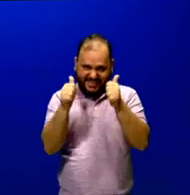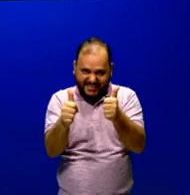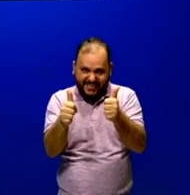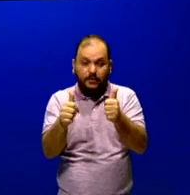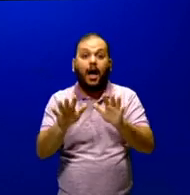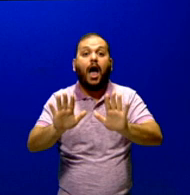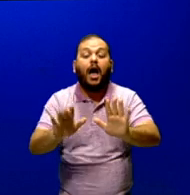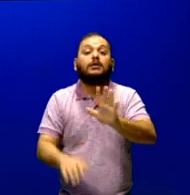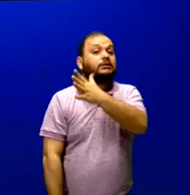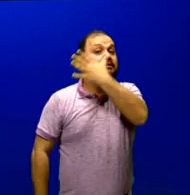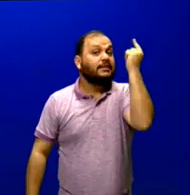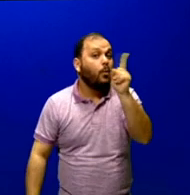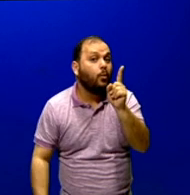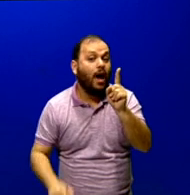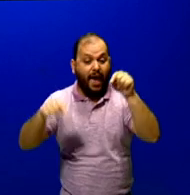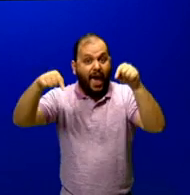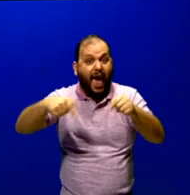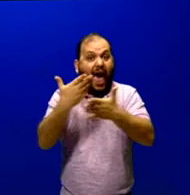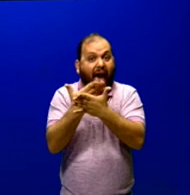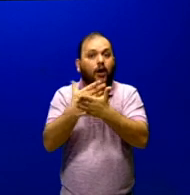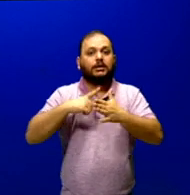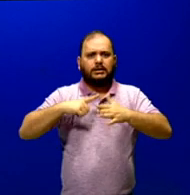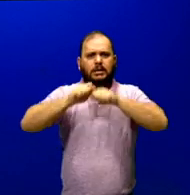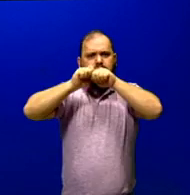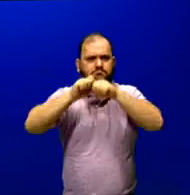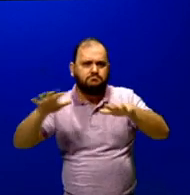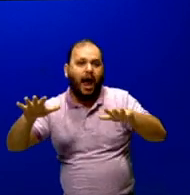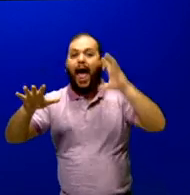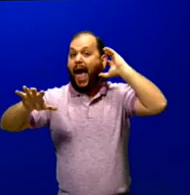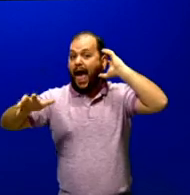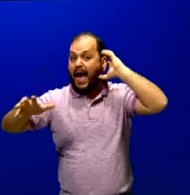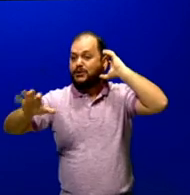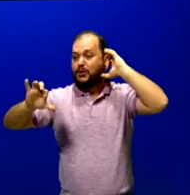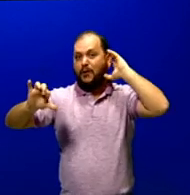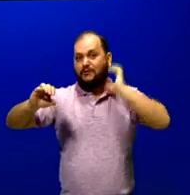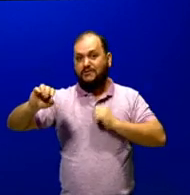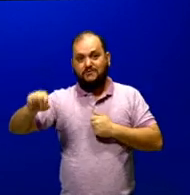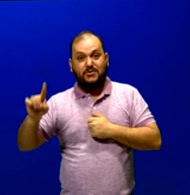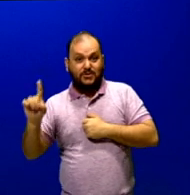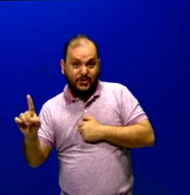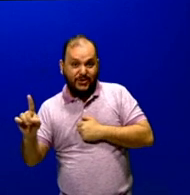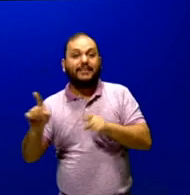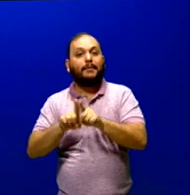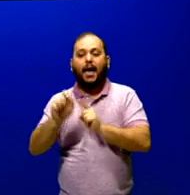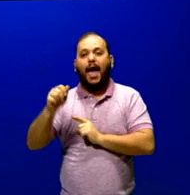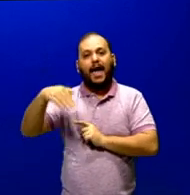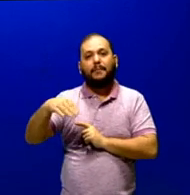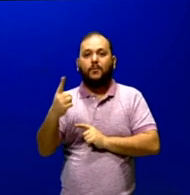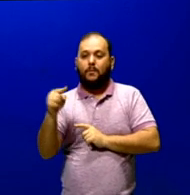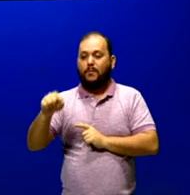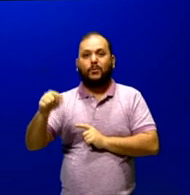Não se esqueçam também que essas aulas são transmitidas pela rádio FM 90,1 e AM 1.270.